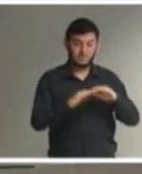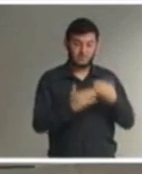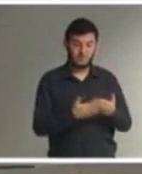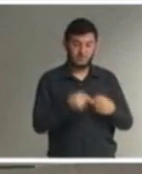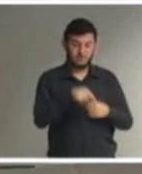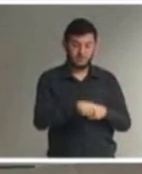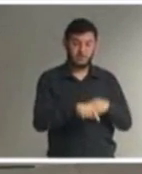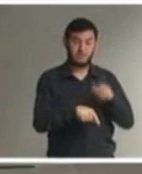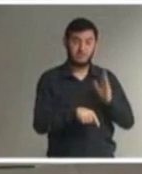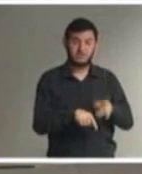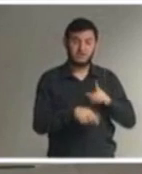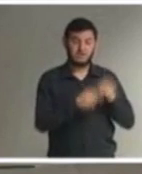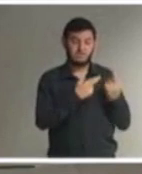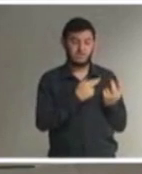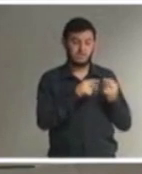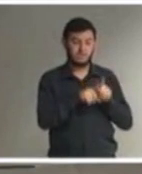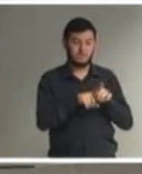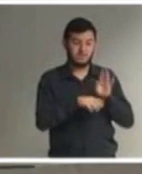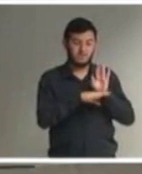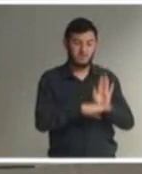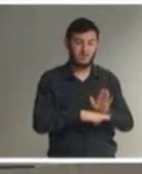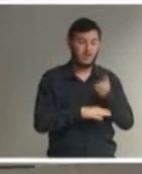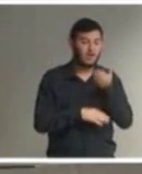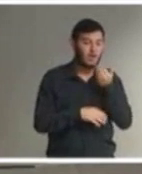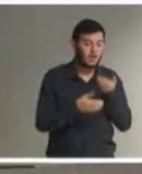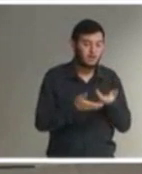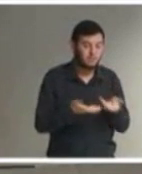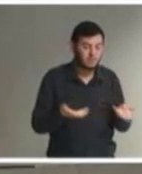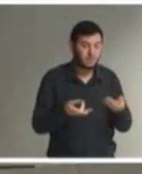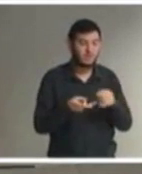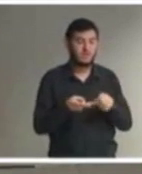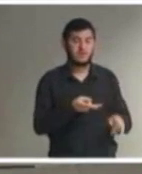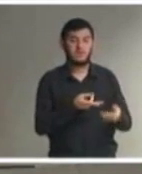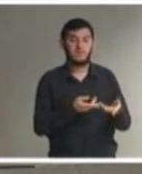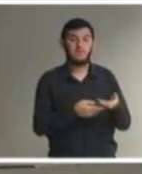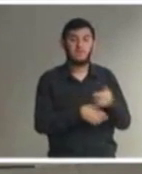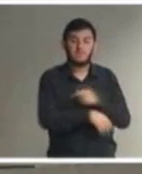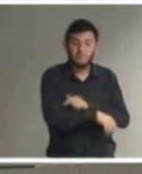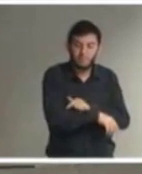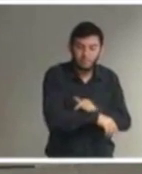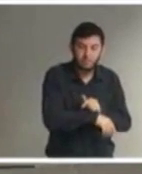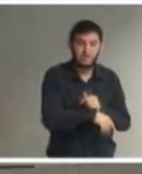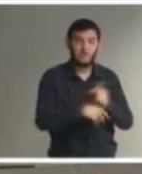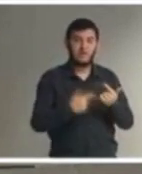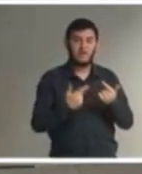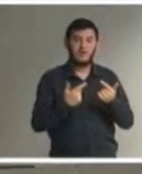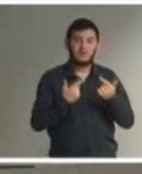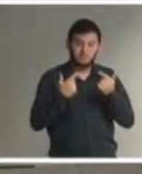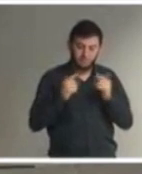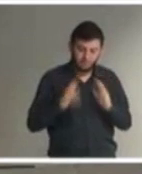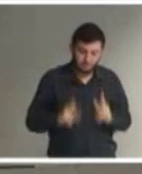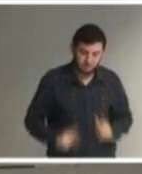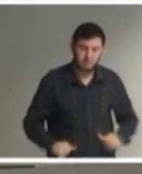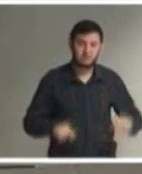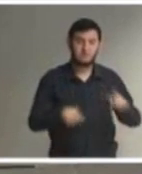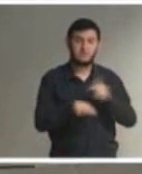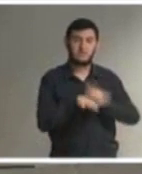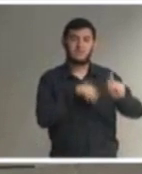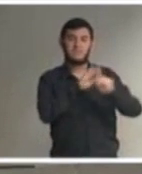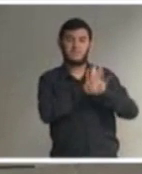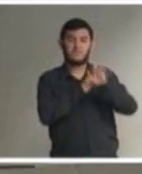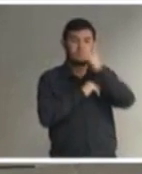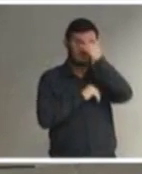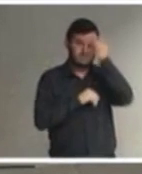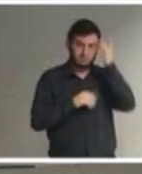exerce atividades de alimentação higiene e locomoção do estudante com deficiência e atua em todas as atividades